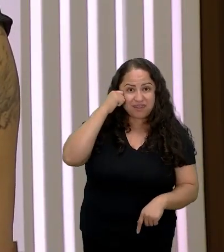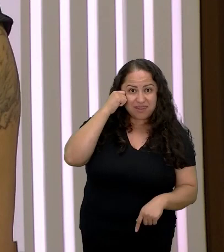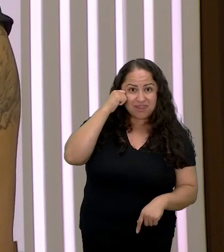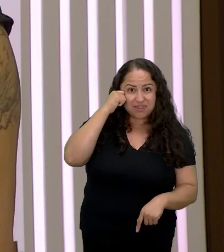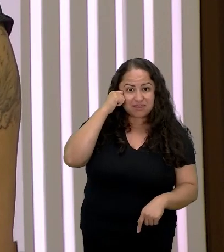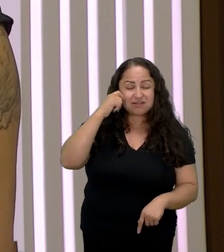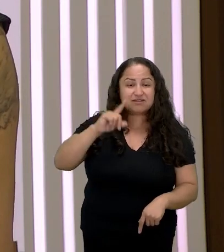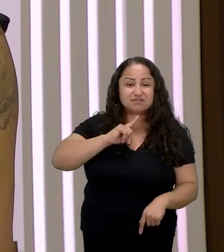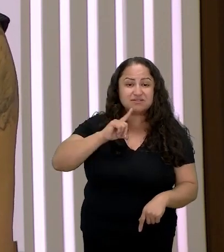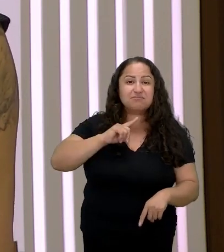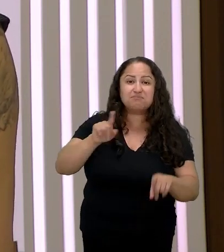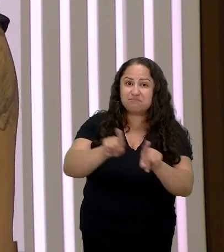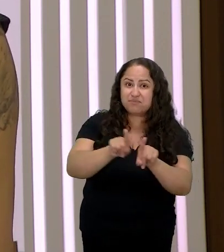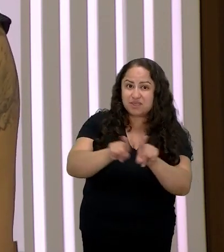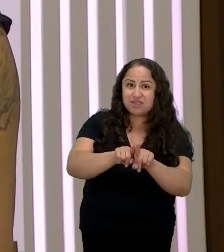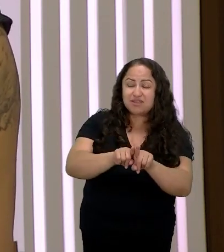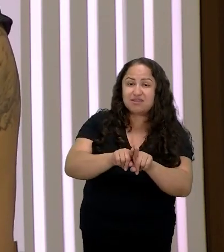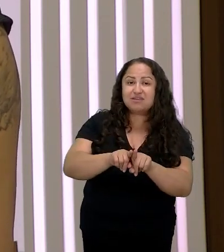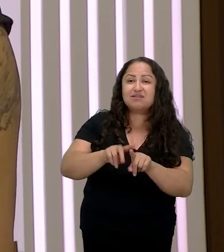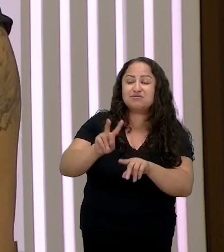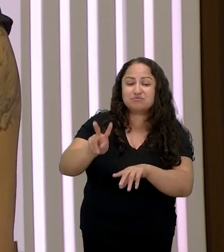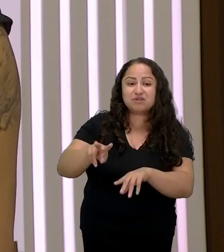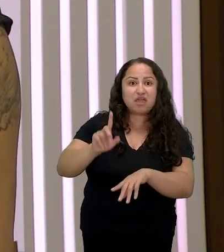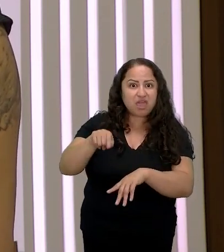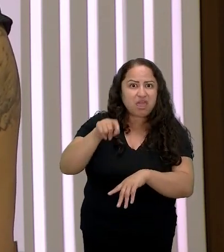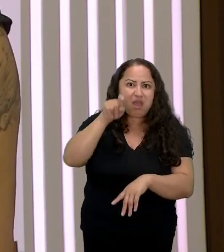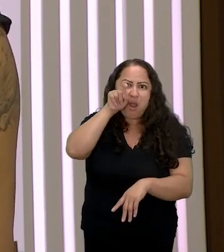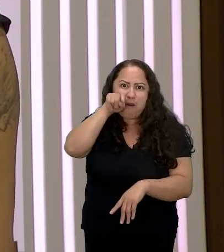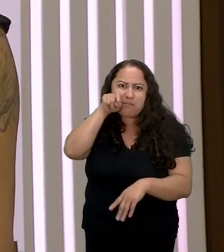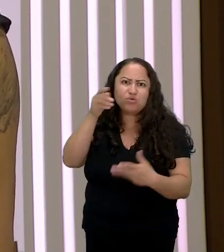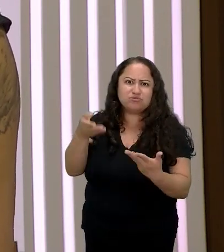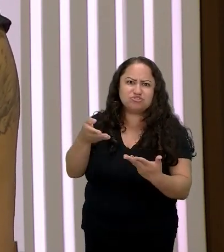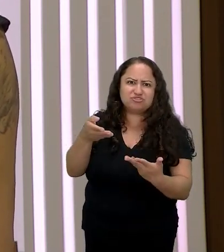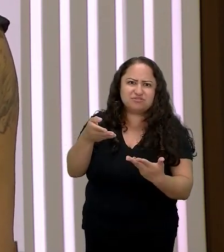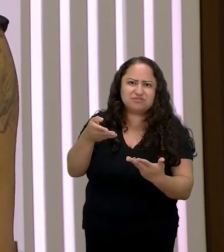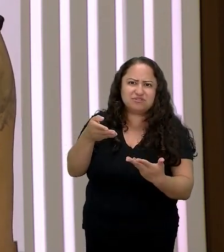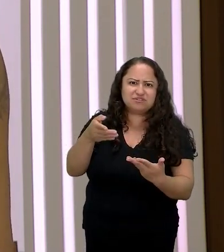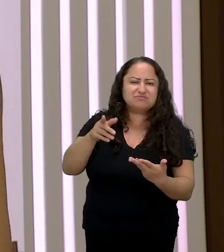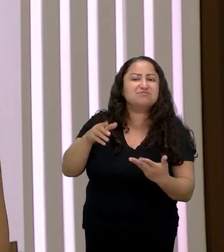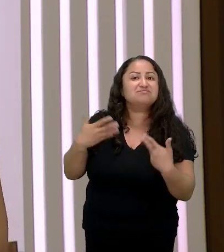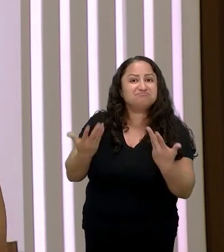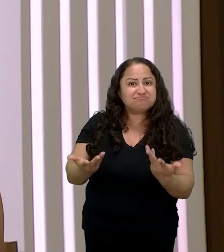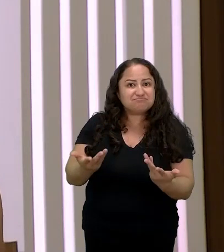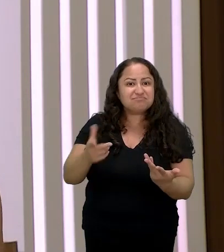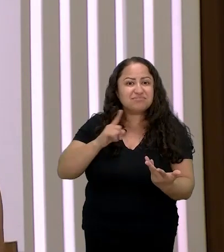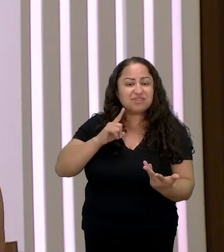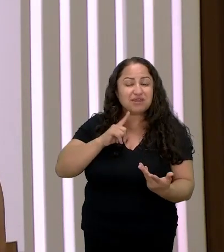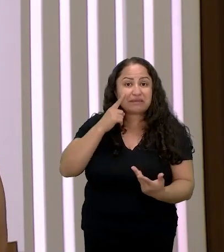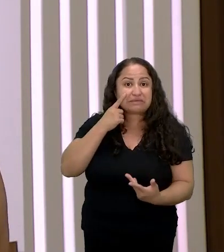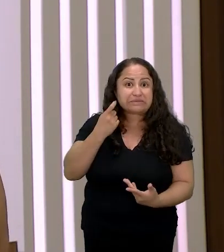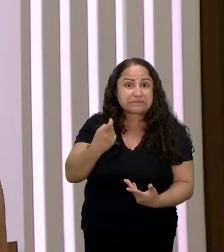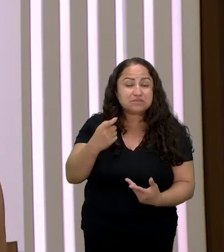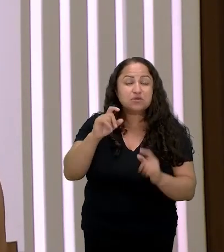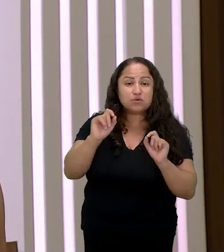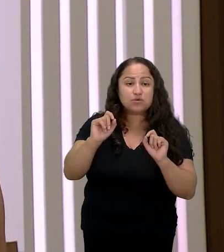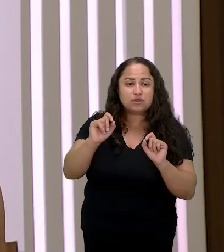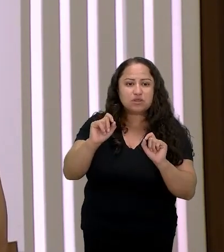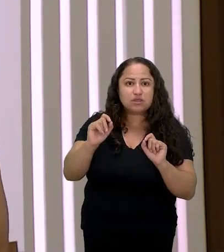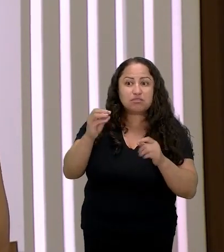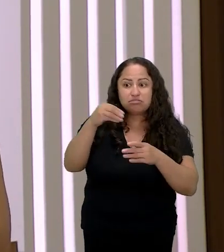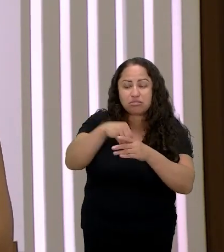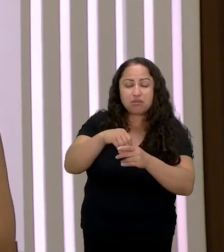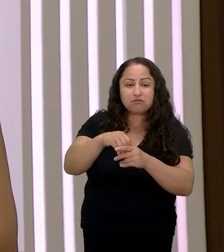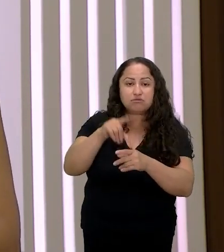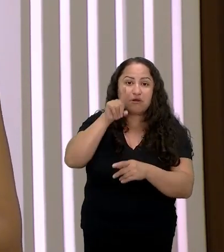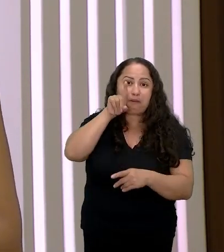ela ainda por cima ela ainda é uma bruxa né considerada uma bruxa e interessante que até entre as bruxas